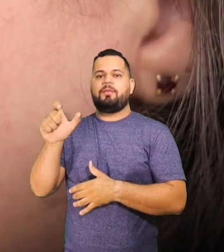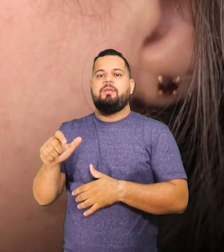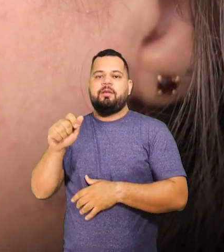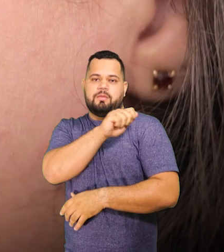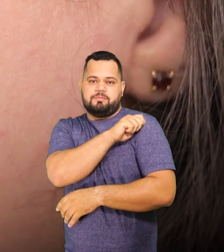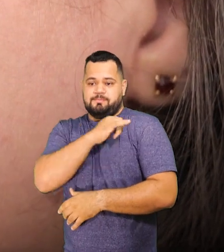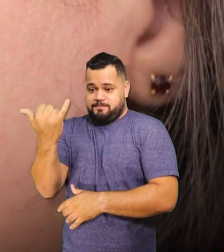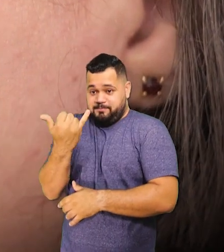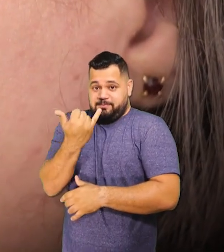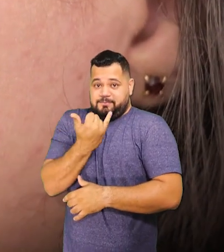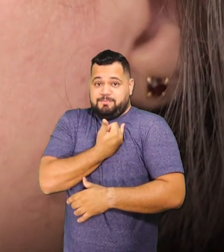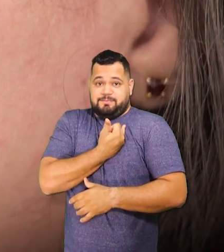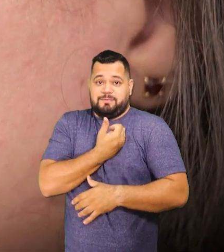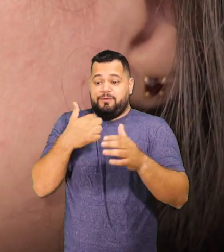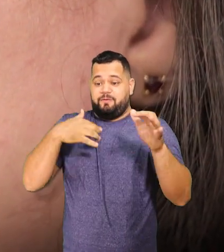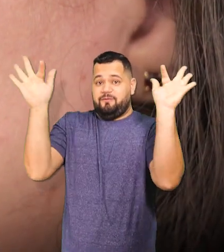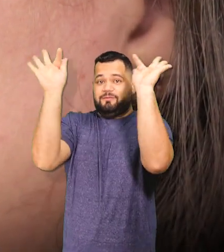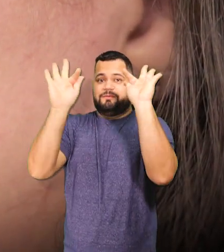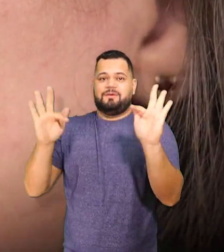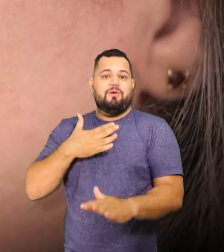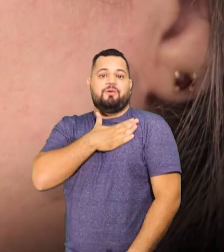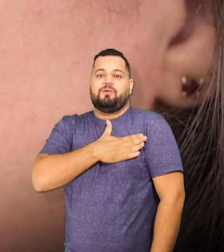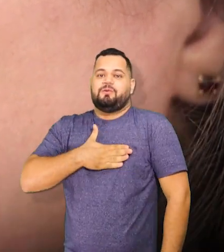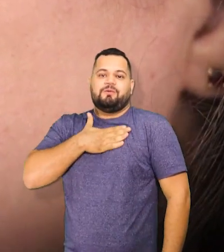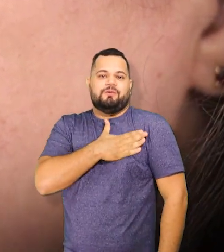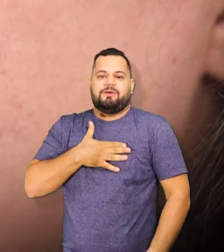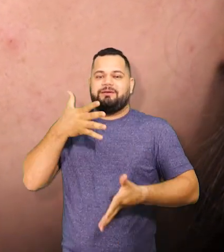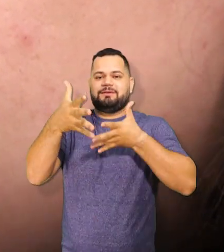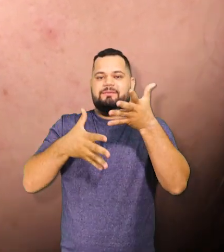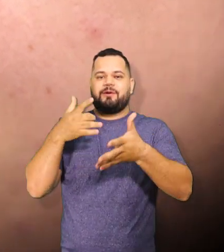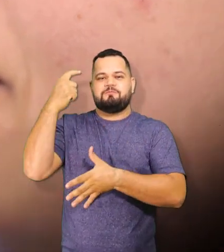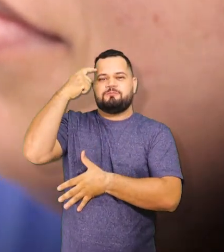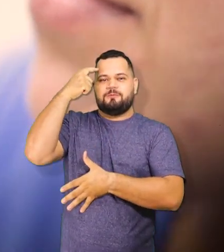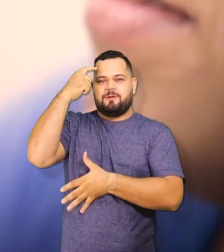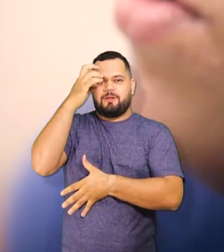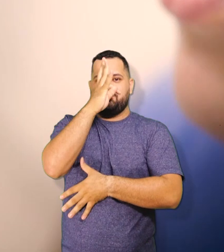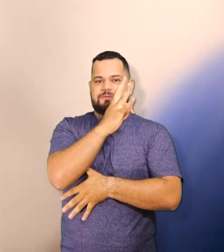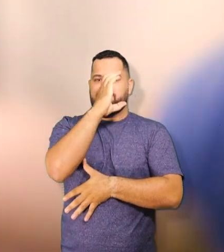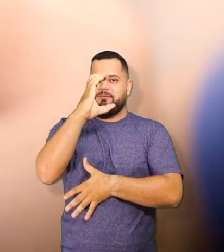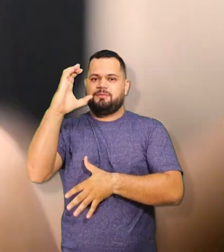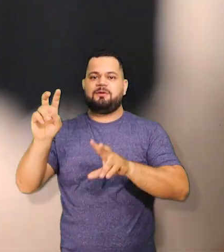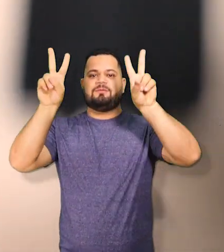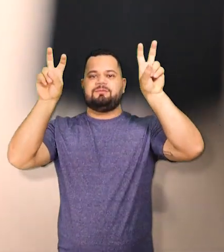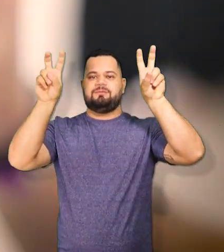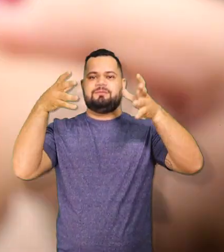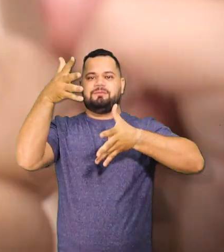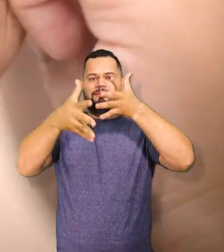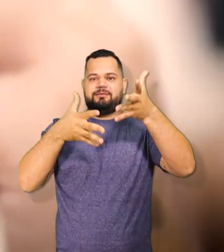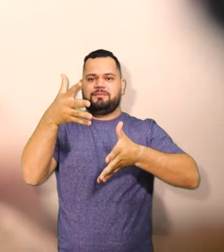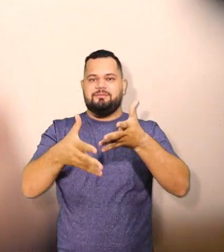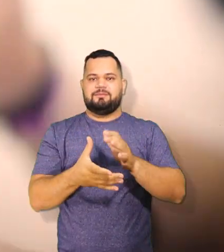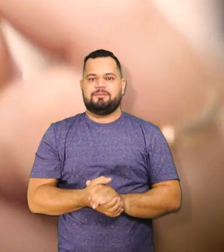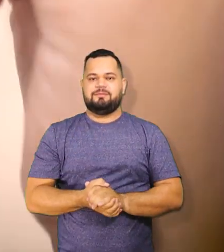disse que eu fiquei feliz foi quando ela falou assim, eu estou gostando tanto de Libras que eu estou pensando em fazer o meu TCC sobre Libras.